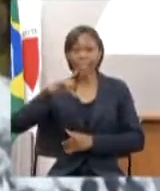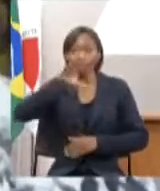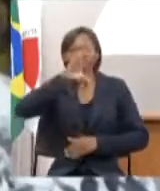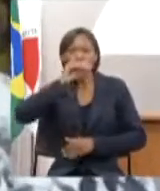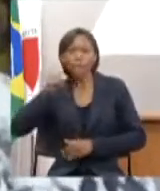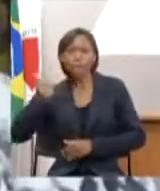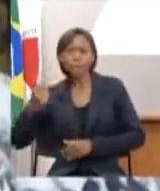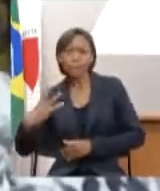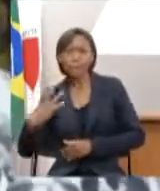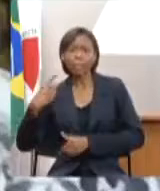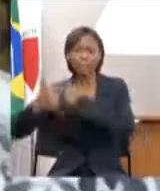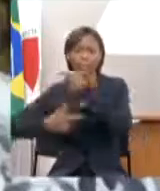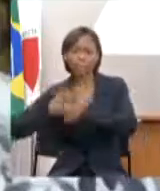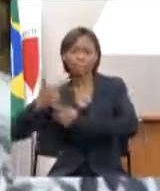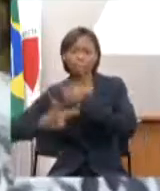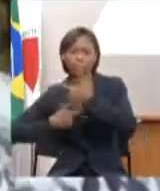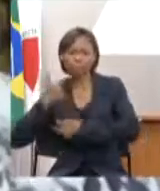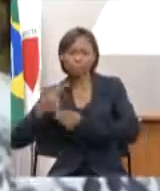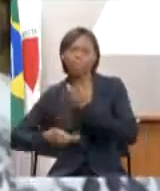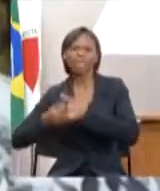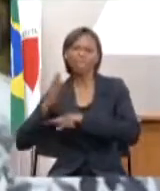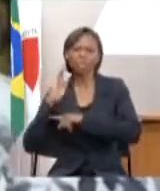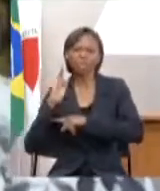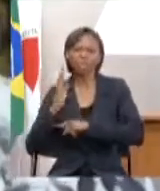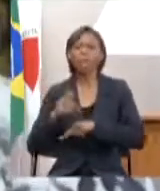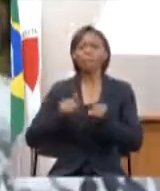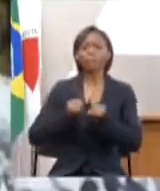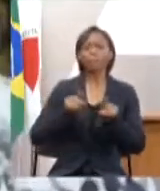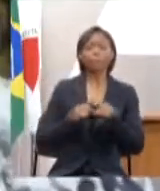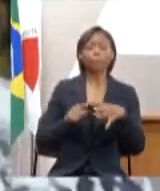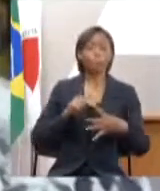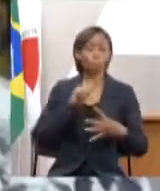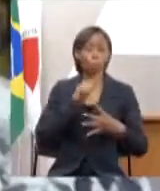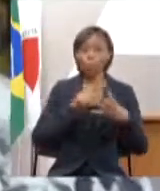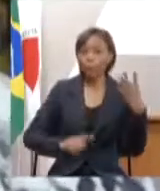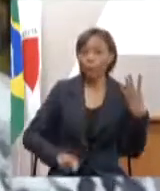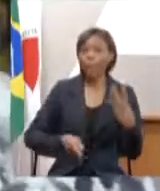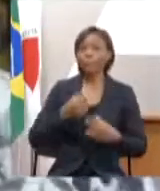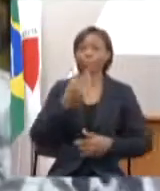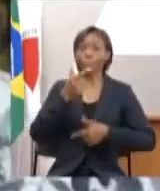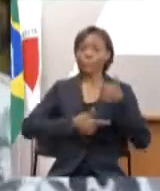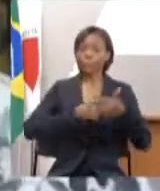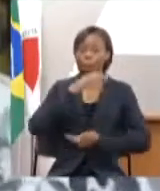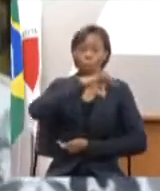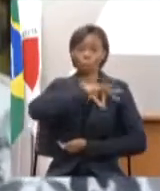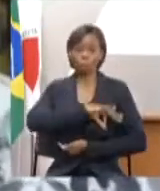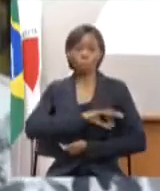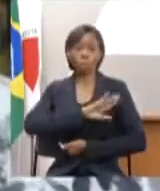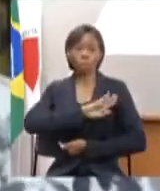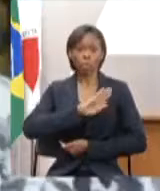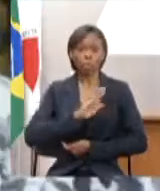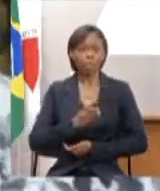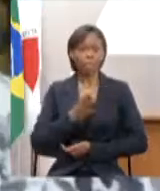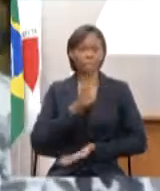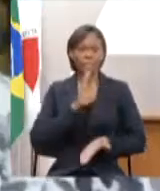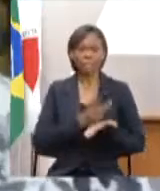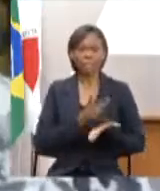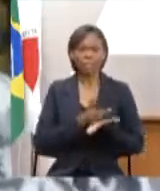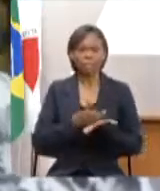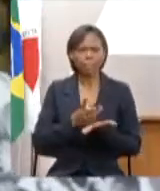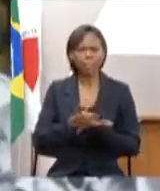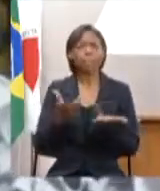4 de forma indireta com salários mensais salários fixos isso é muito importante pensar nesse trabalho que a gente